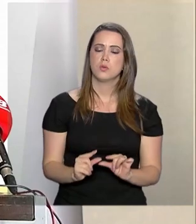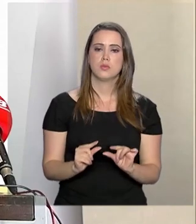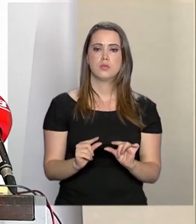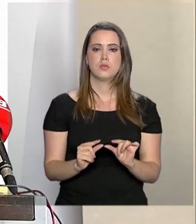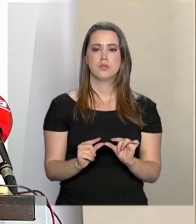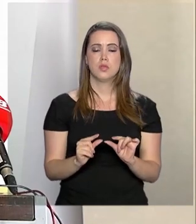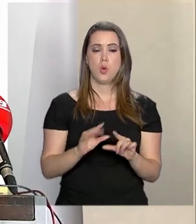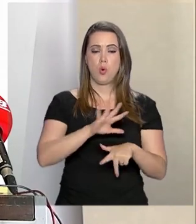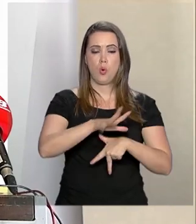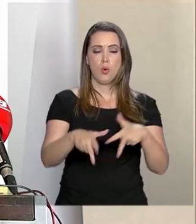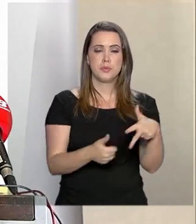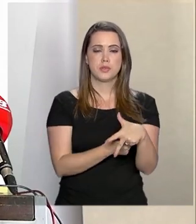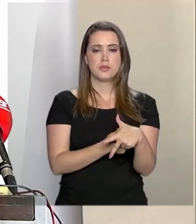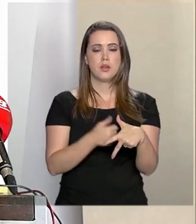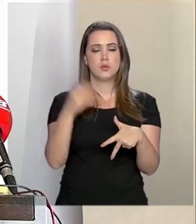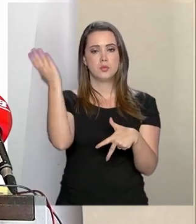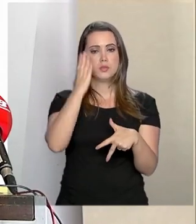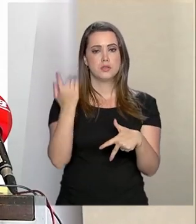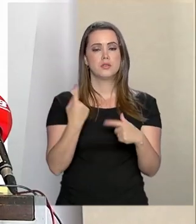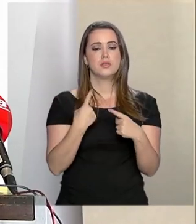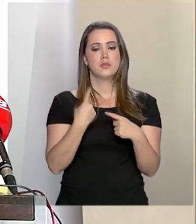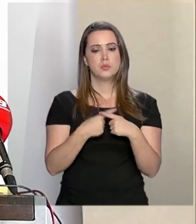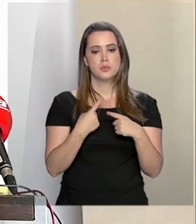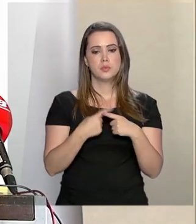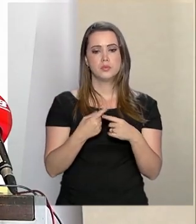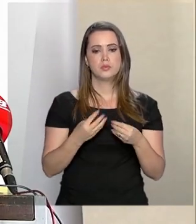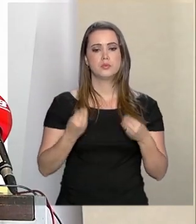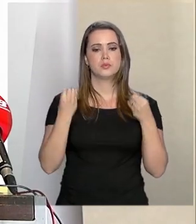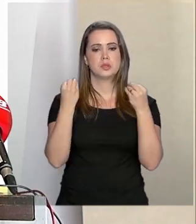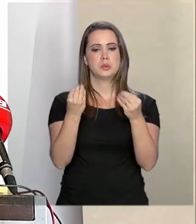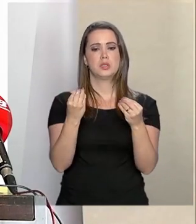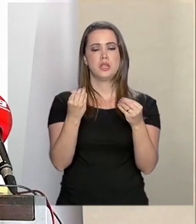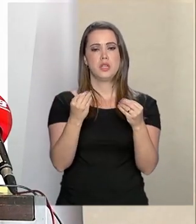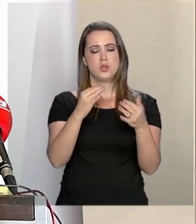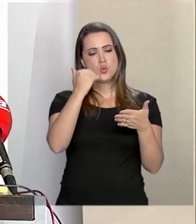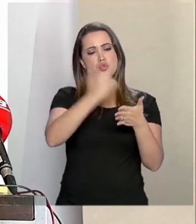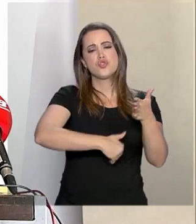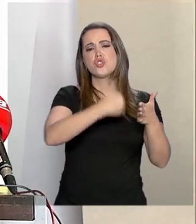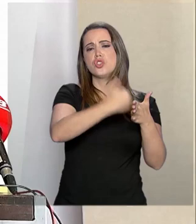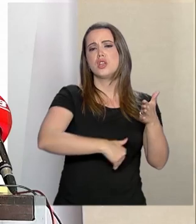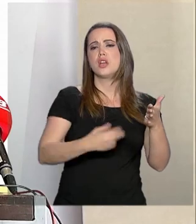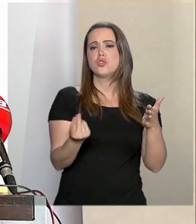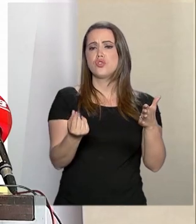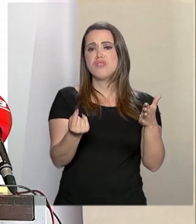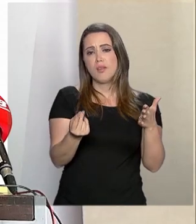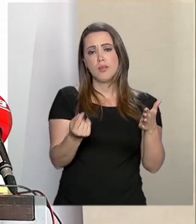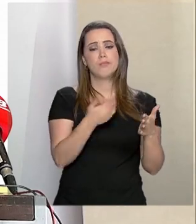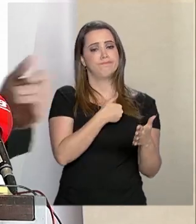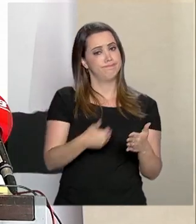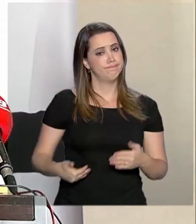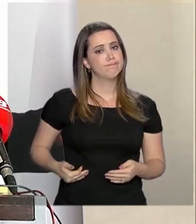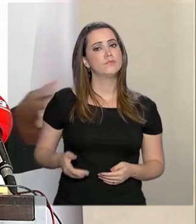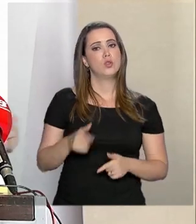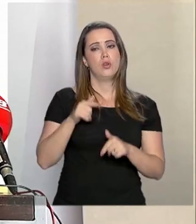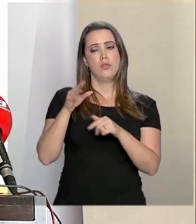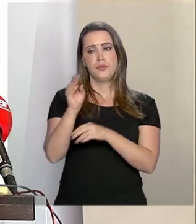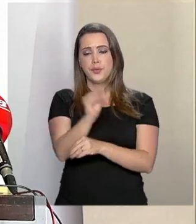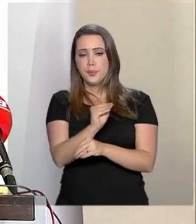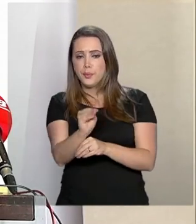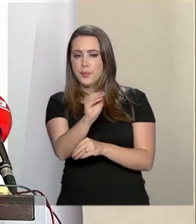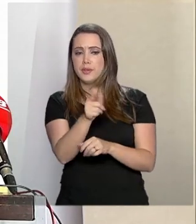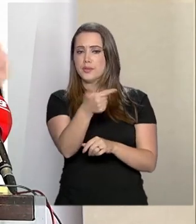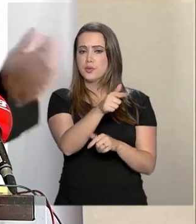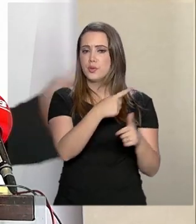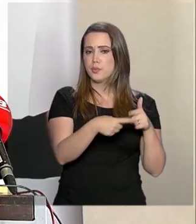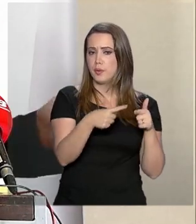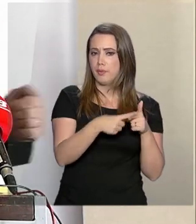a corrupção no Brasil porque isso acaba esvaziando os recursos públicos que são importantes para tratar dessas outras